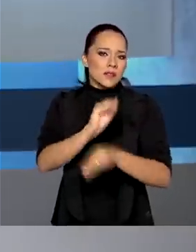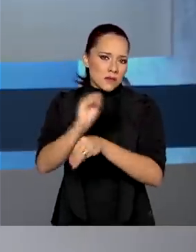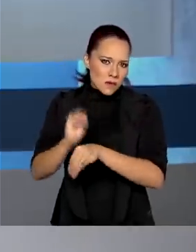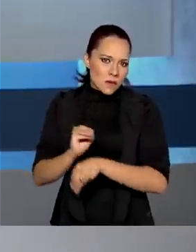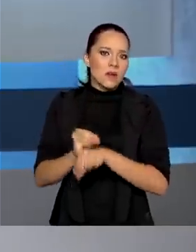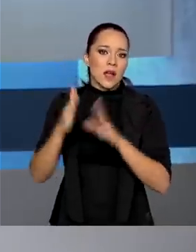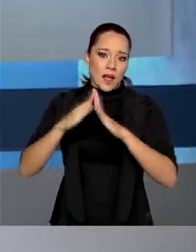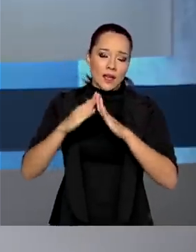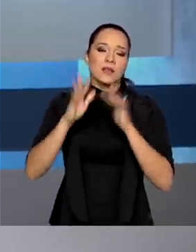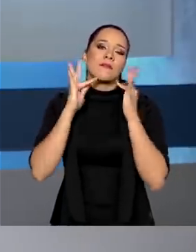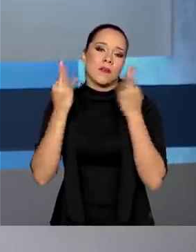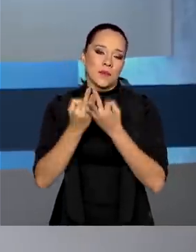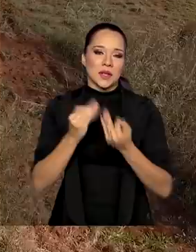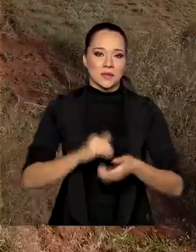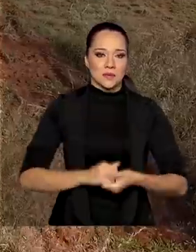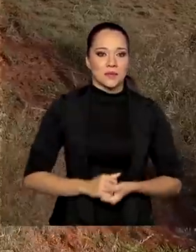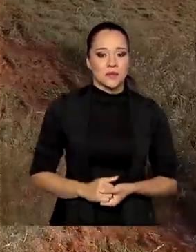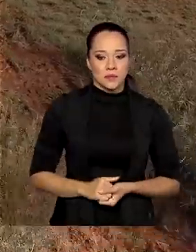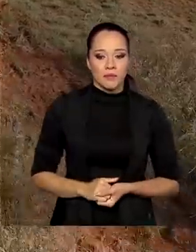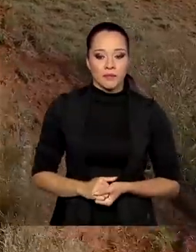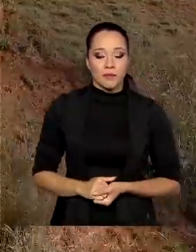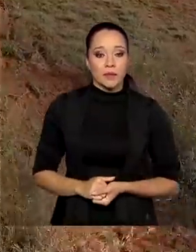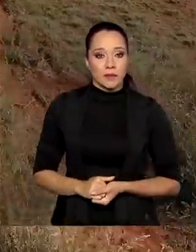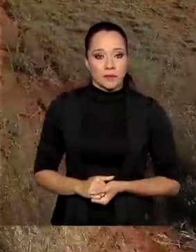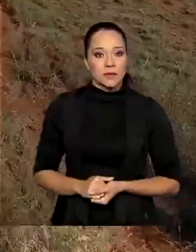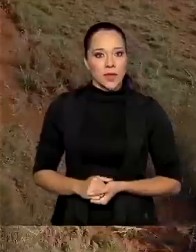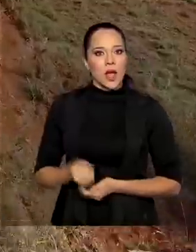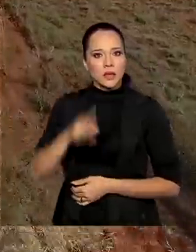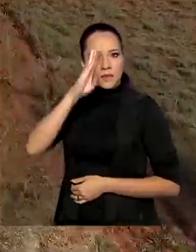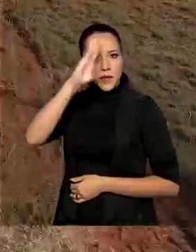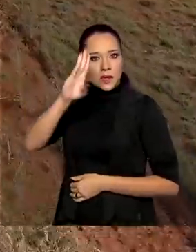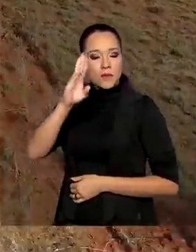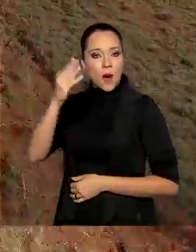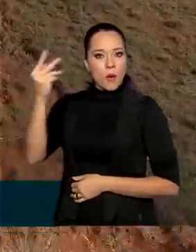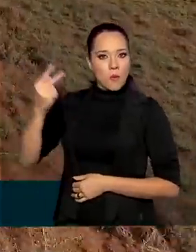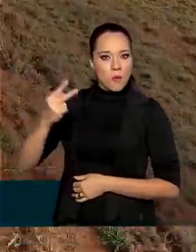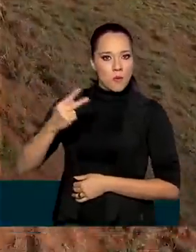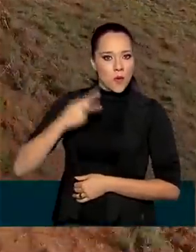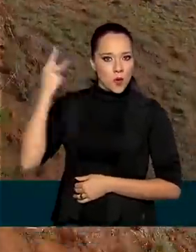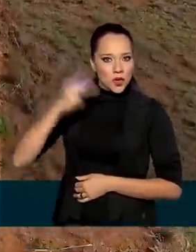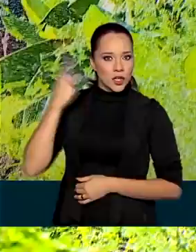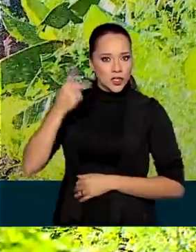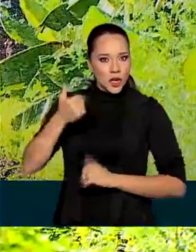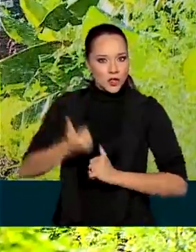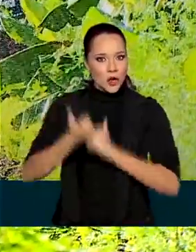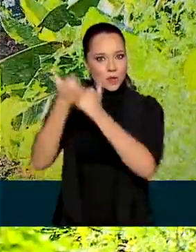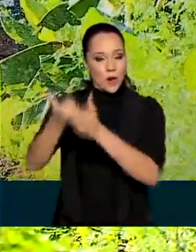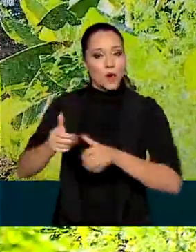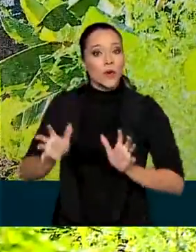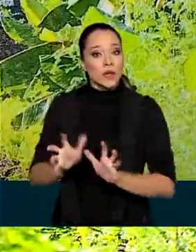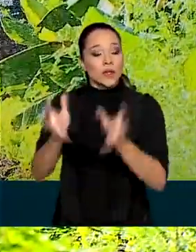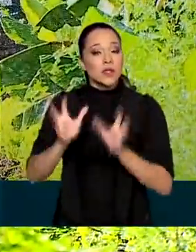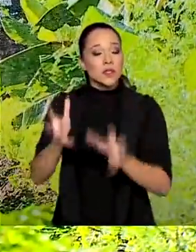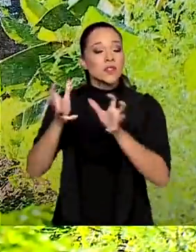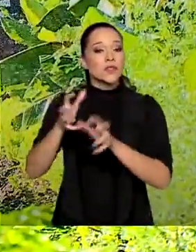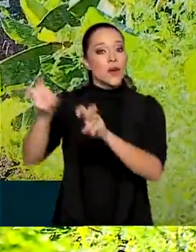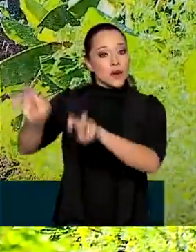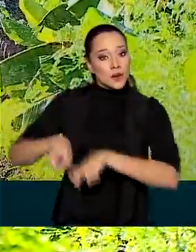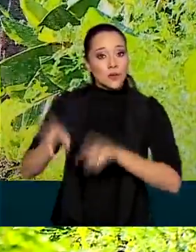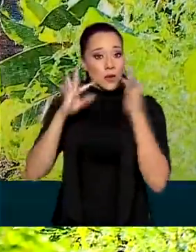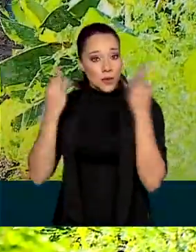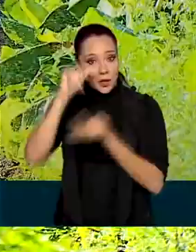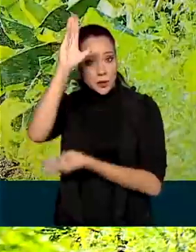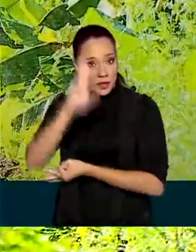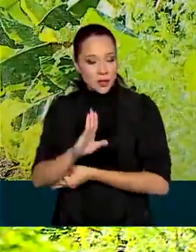a casa e a família. Uma das principais políticas de apoio e incentivo à agricultura familiar no Brasil,